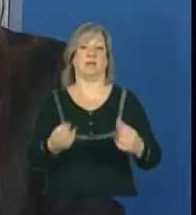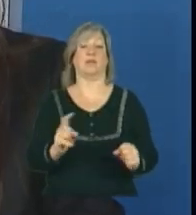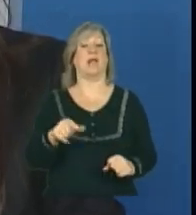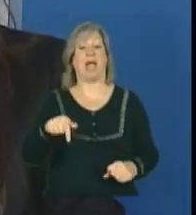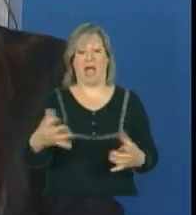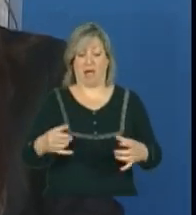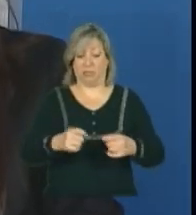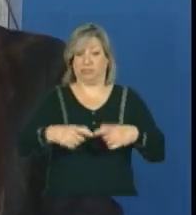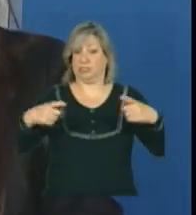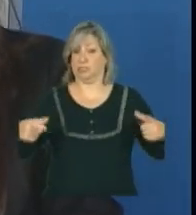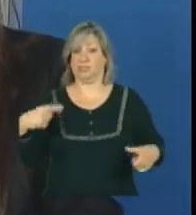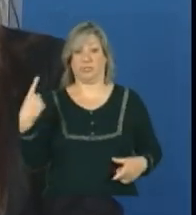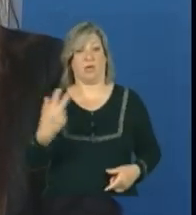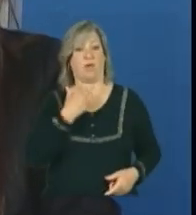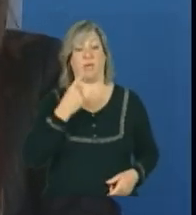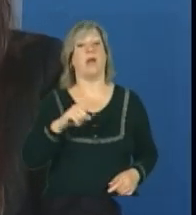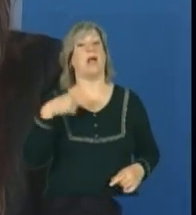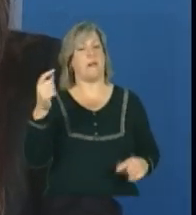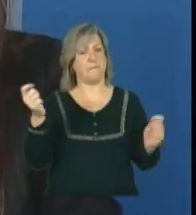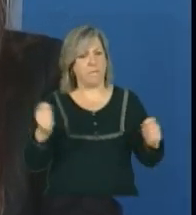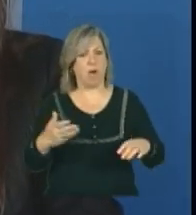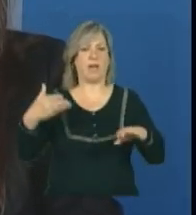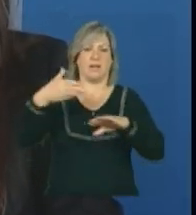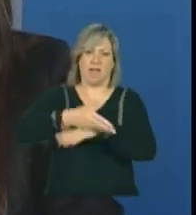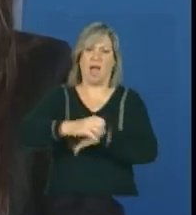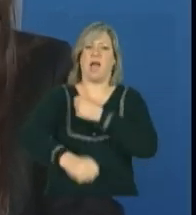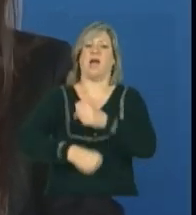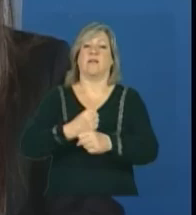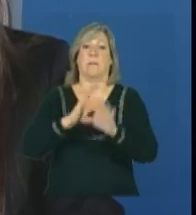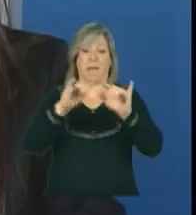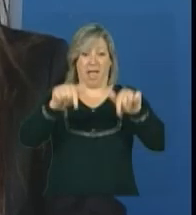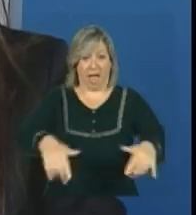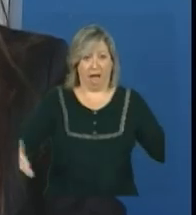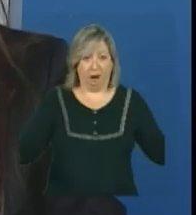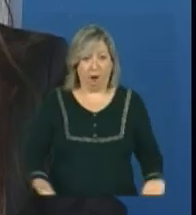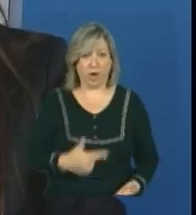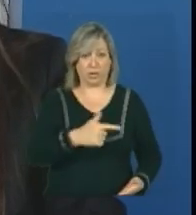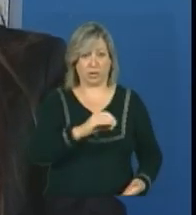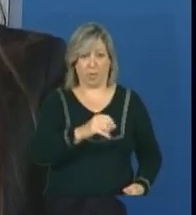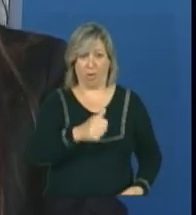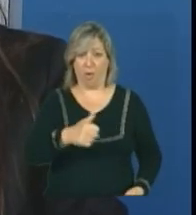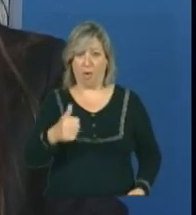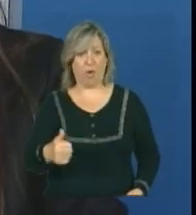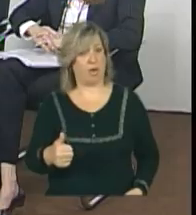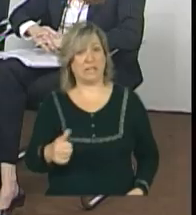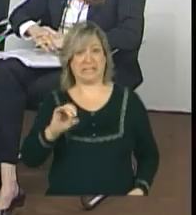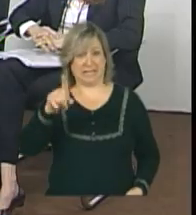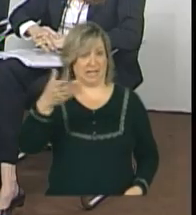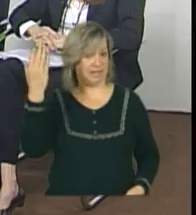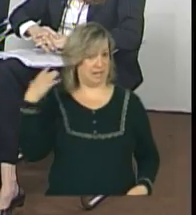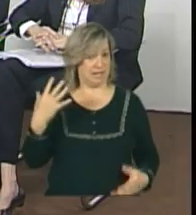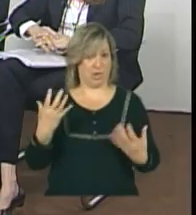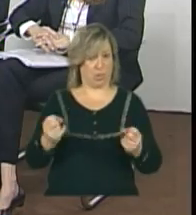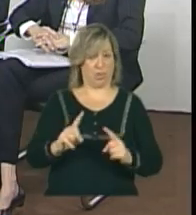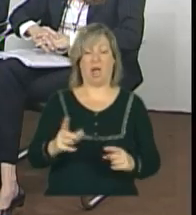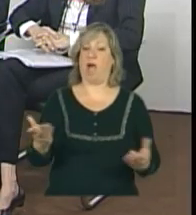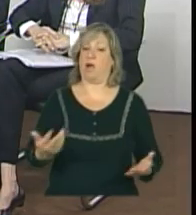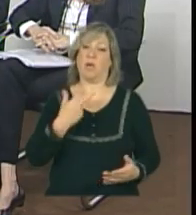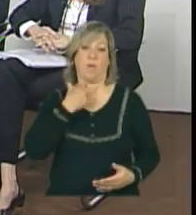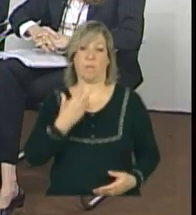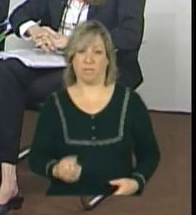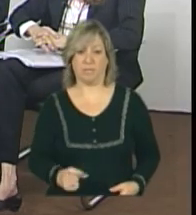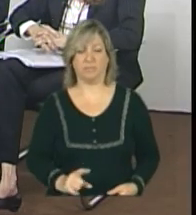agora. Ele pode vir a entrar em 2012. Mas, desta expansão agora, se ele recusou. Exatamente. Ok.